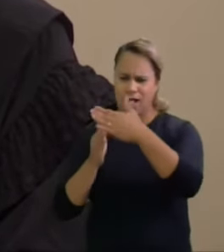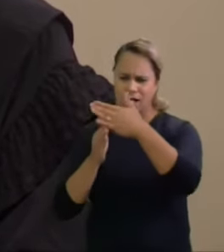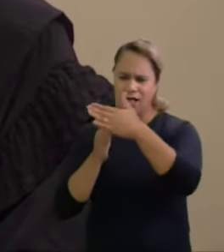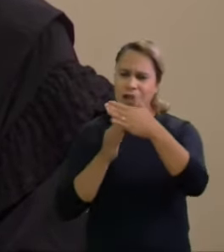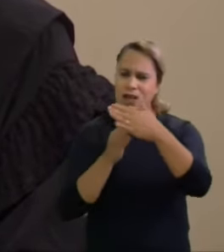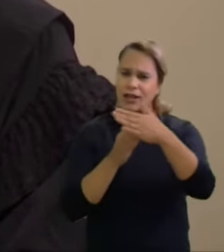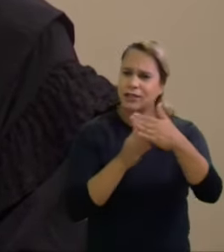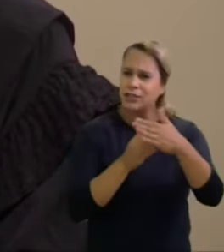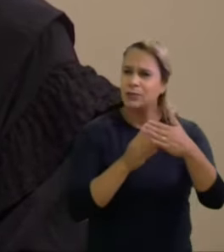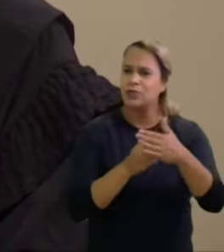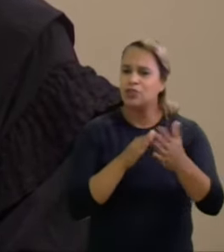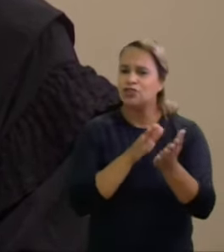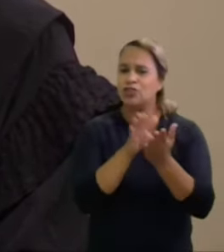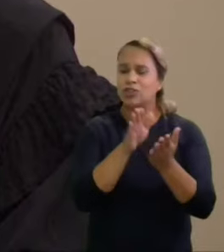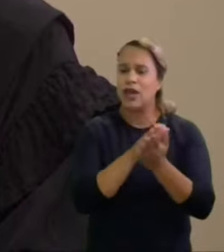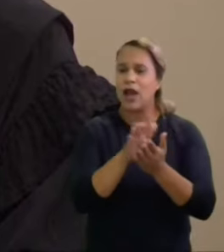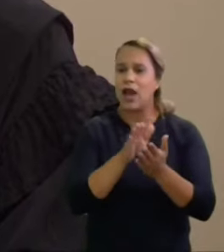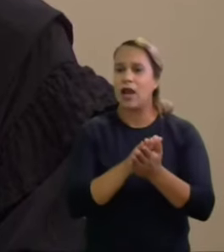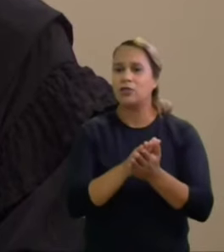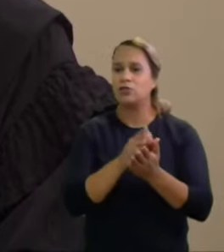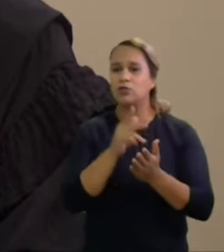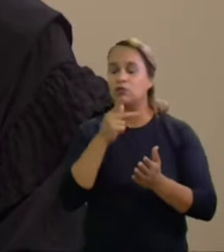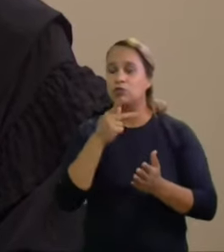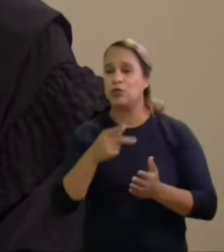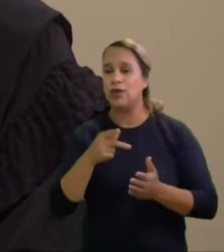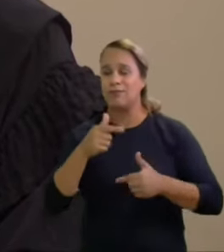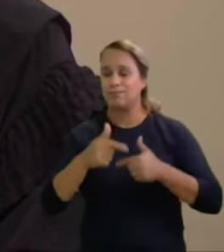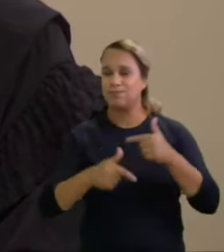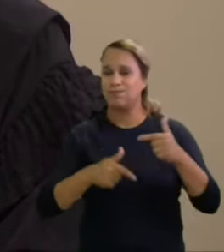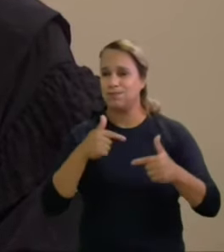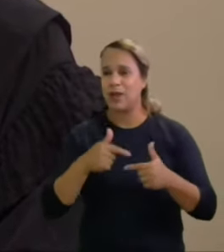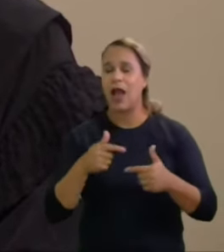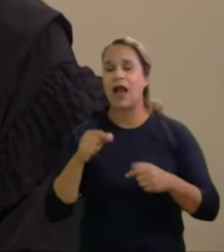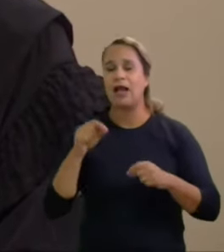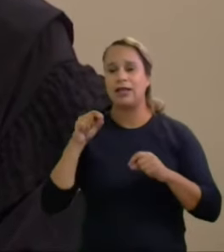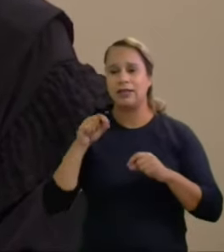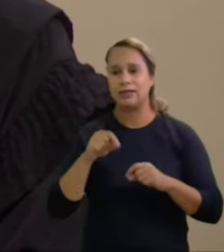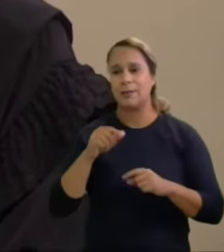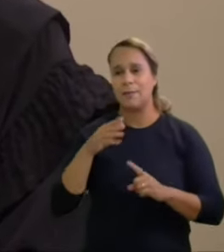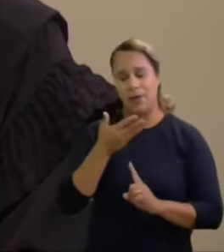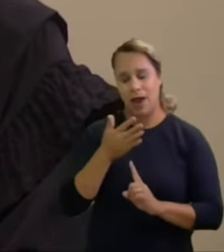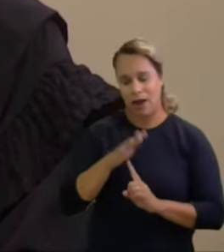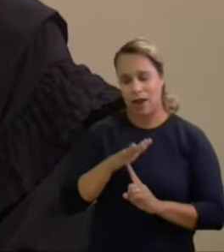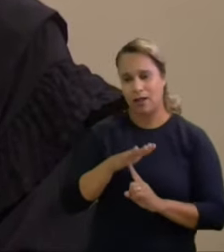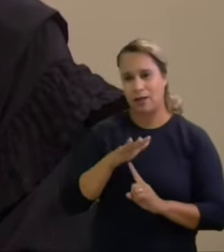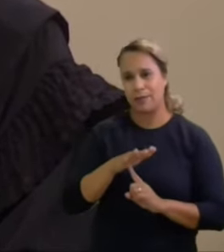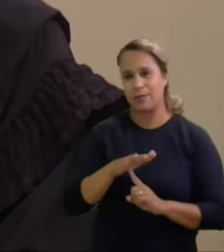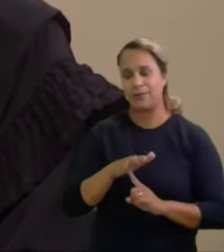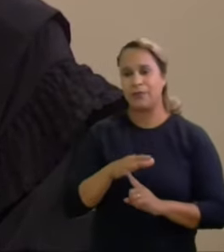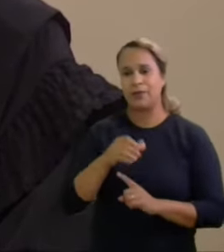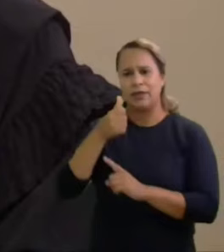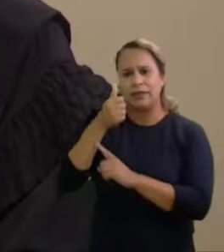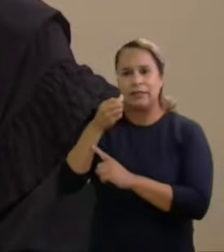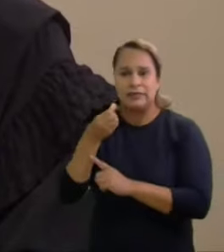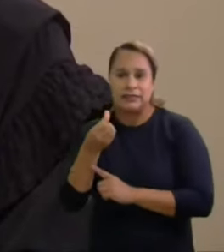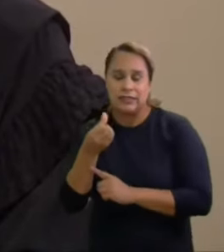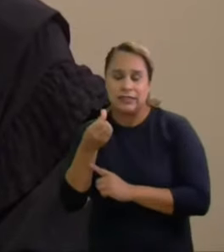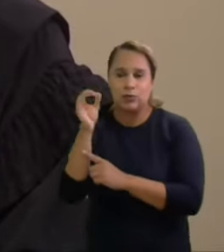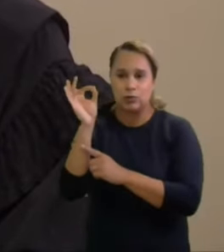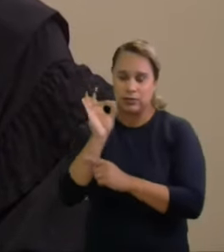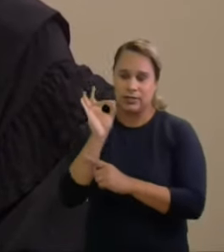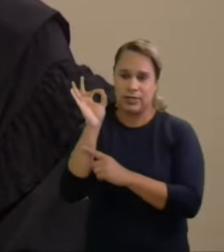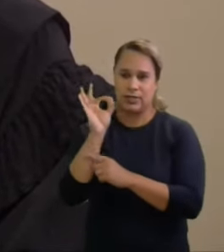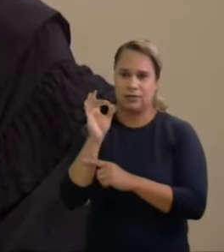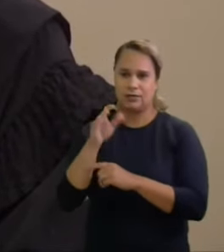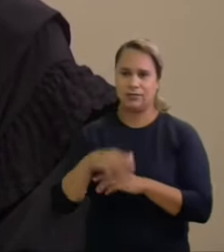cargo de senado no Paraná o percentual atinge 16,06% não há nos autos informações sobre os valores